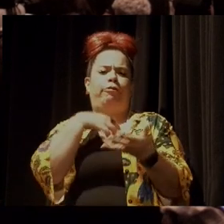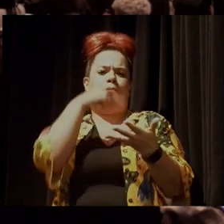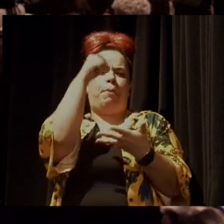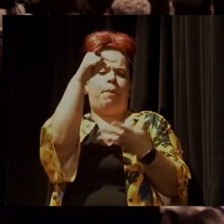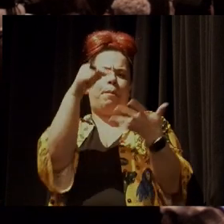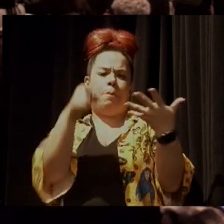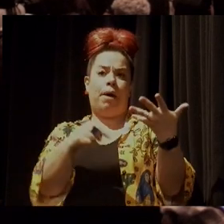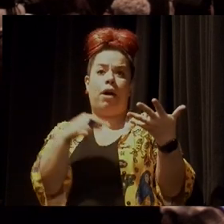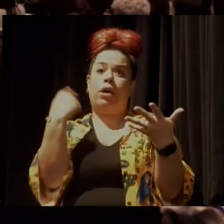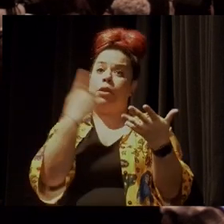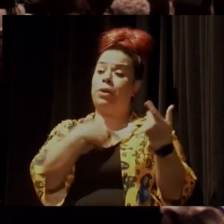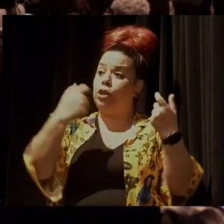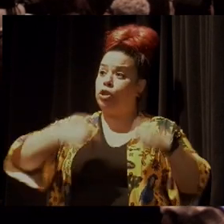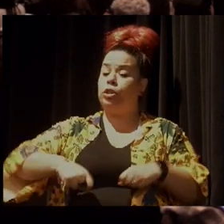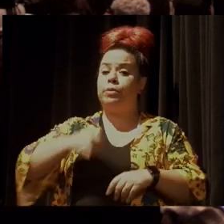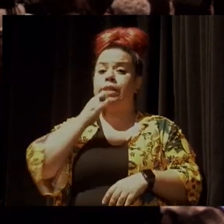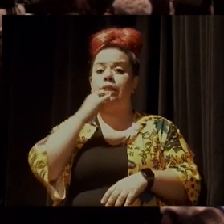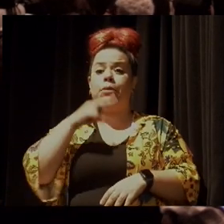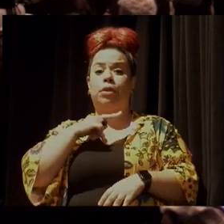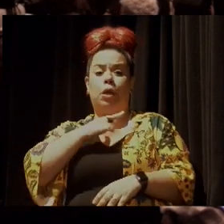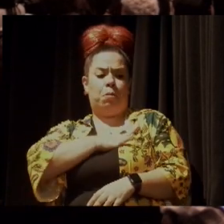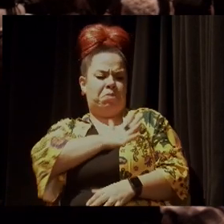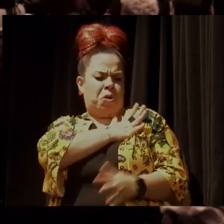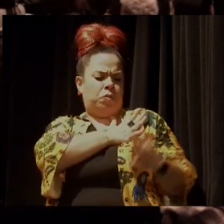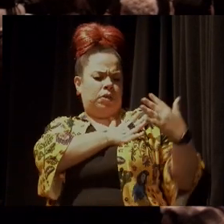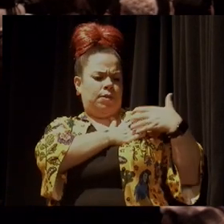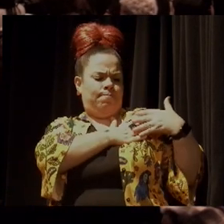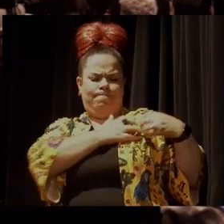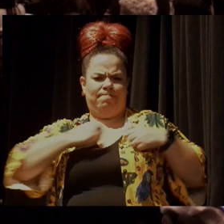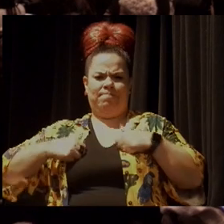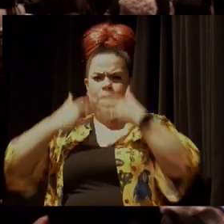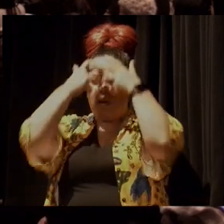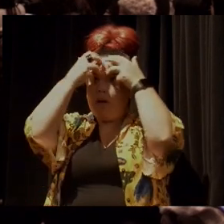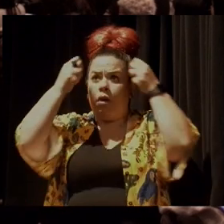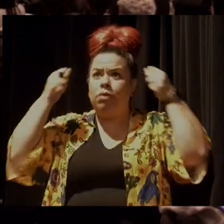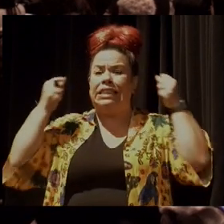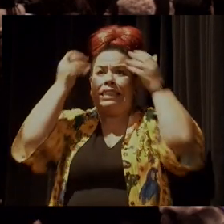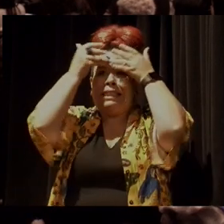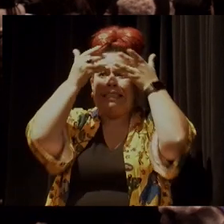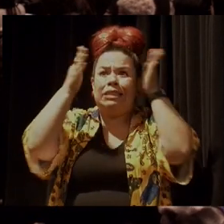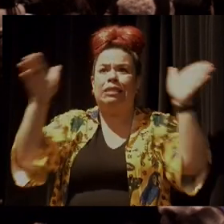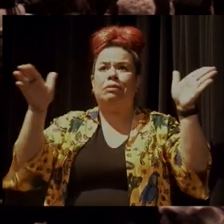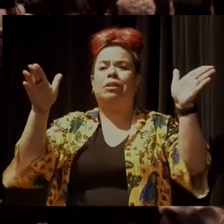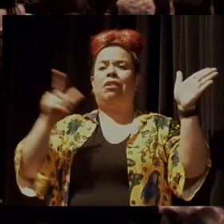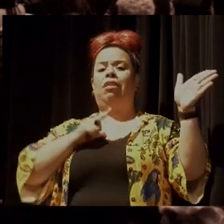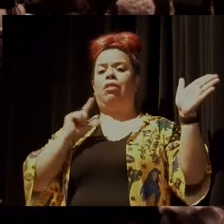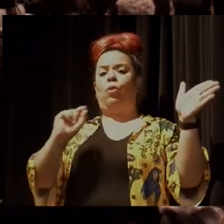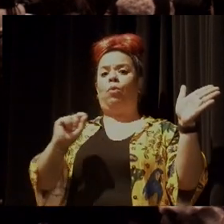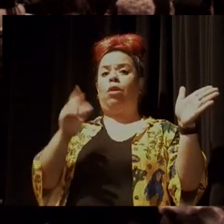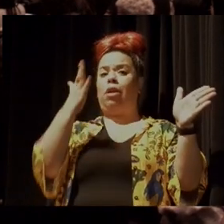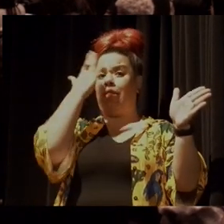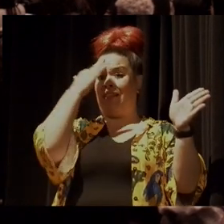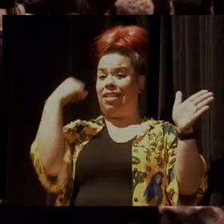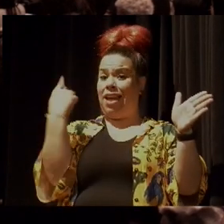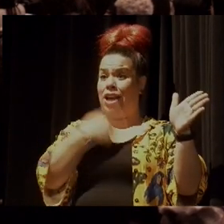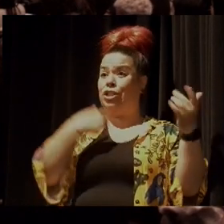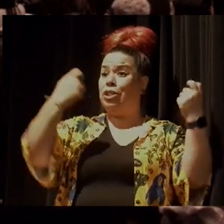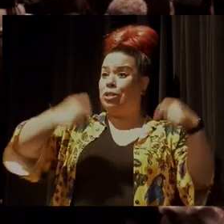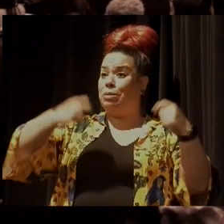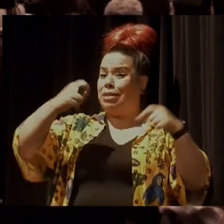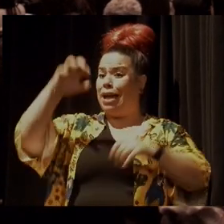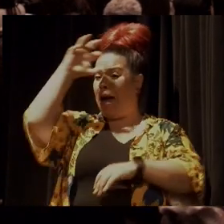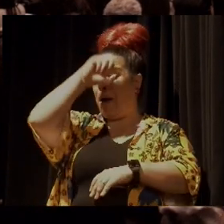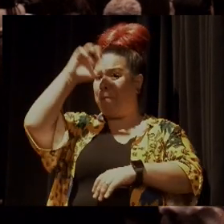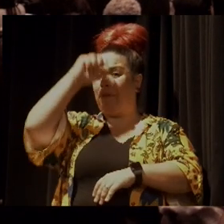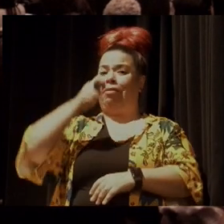é que a gente precisa se despir um pouco do preconceito e da arrogância para entender que a gente tem muito o que aprender ali